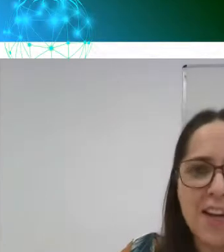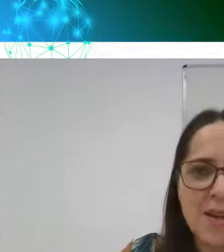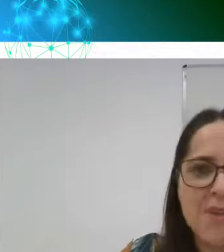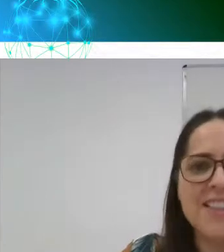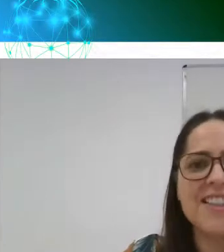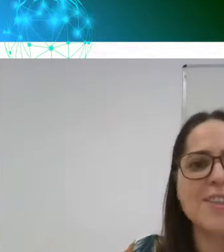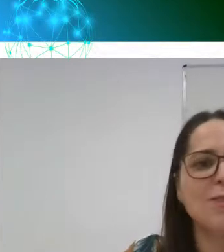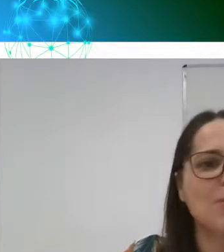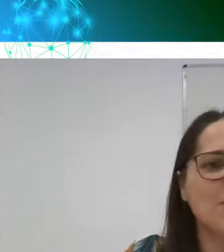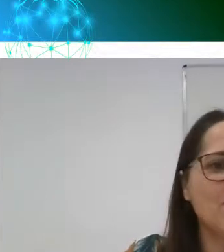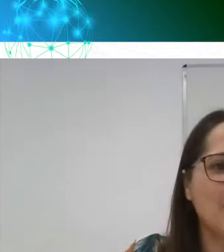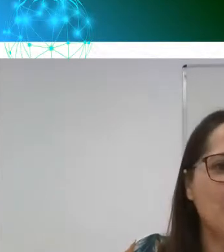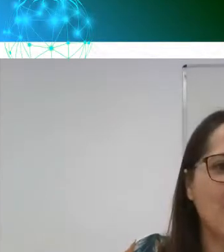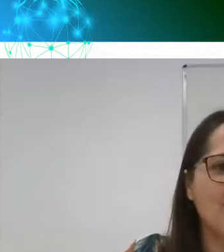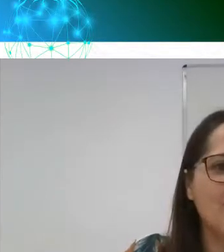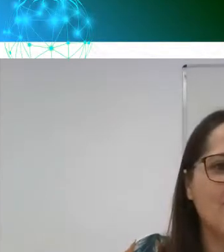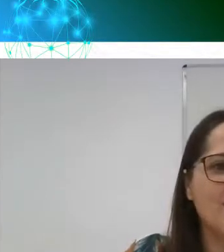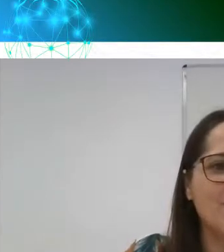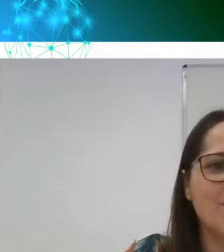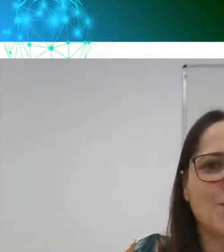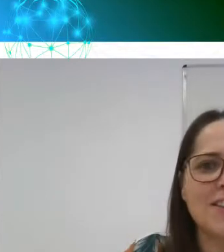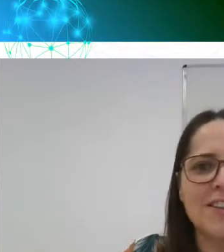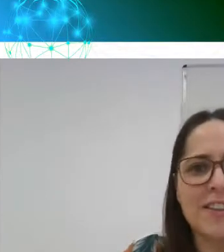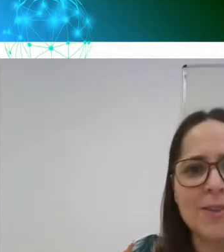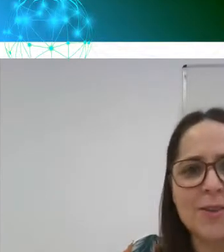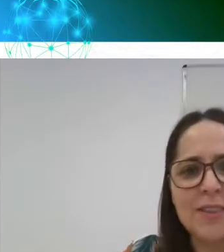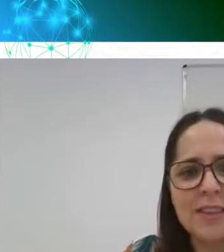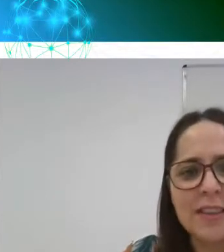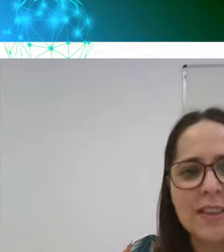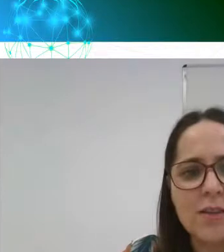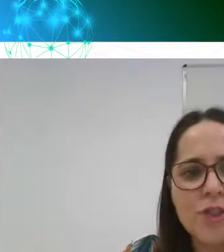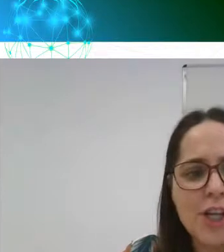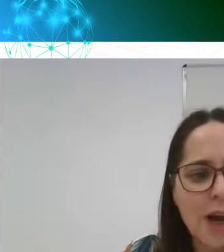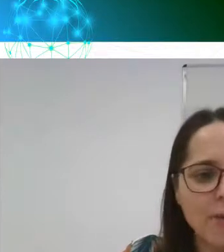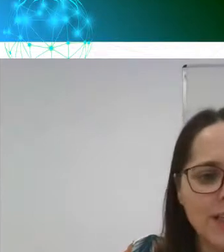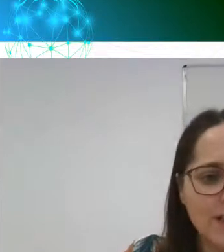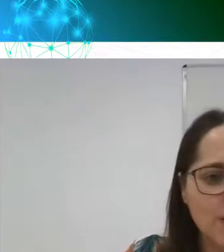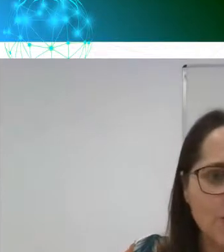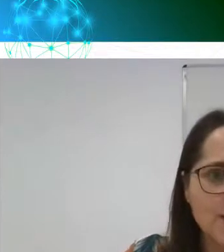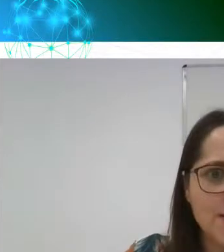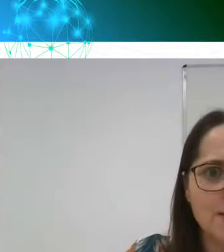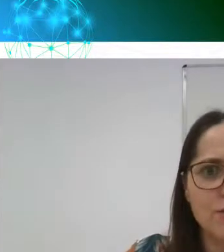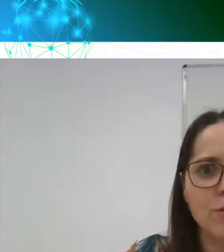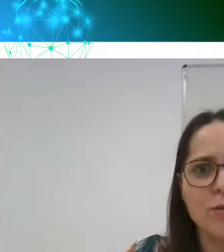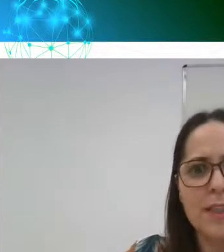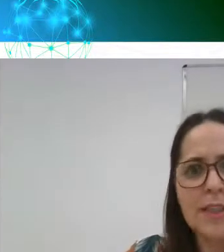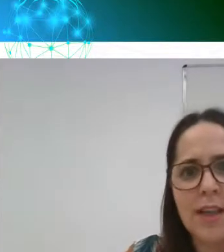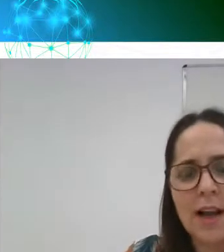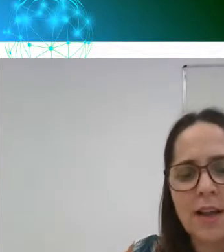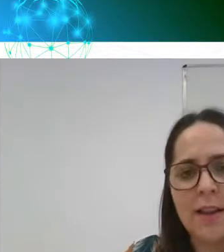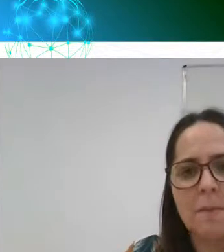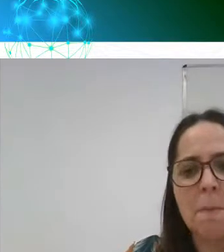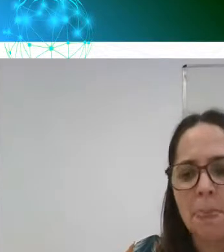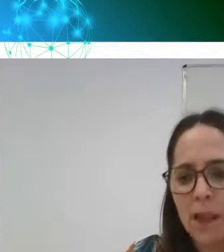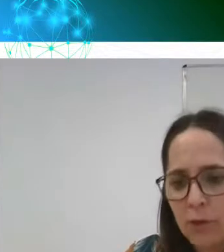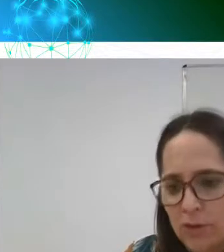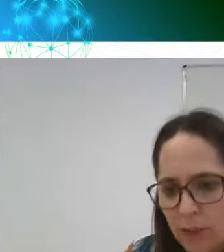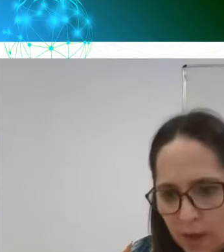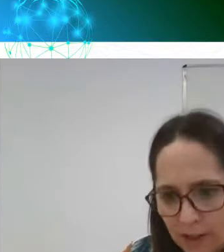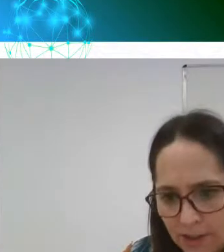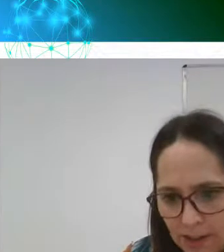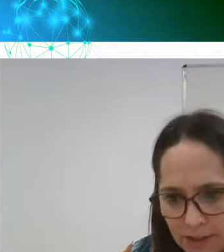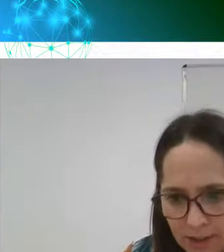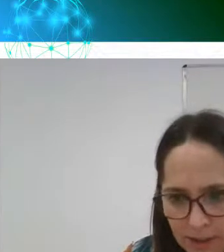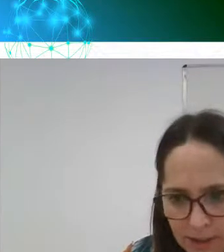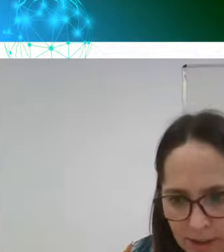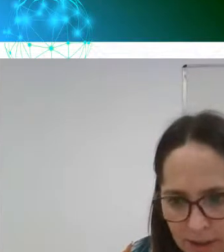iniciar a apresentação do primeiro trabalho, sendo que, no entanto, o Tiago ainda não acessou a sala. vamos